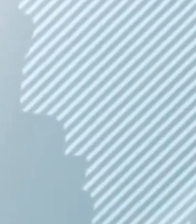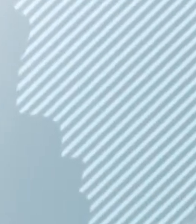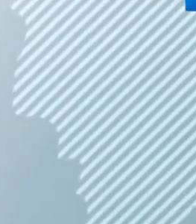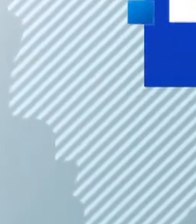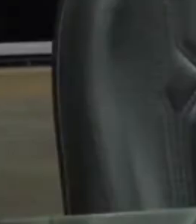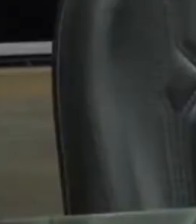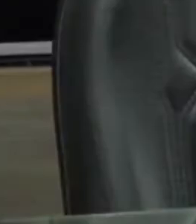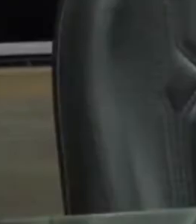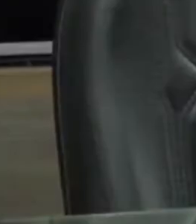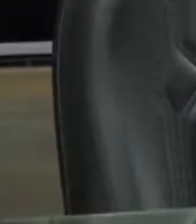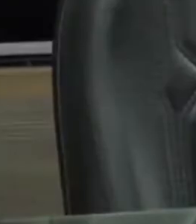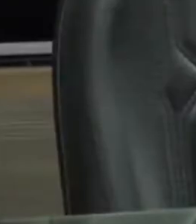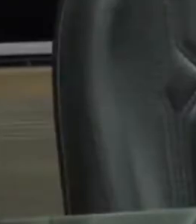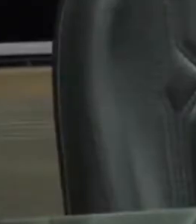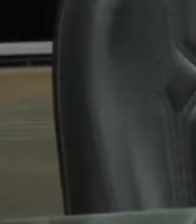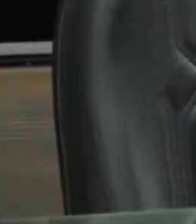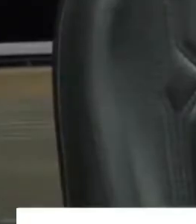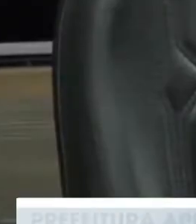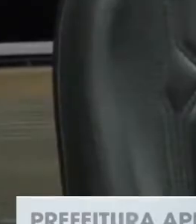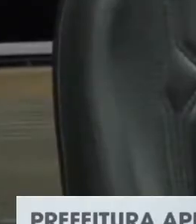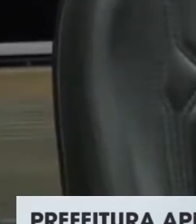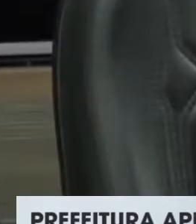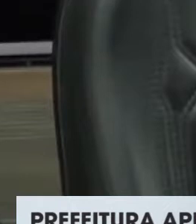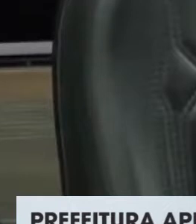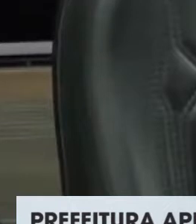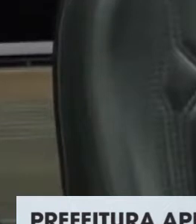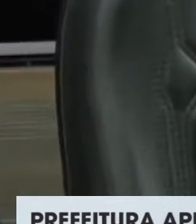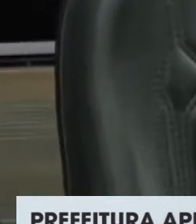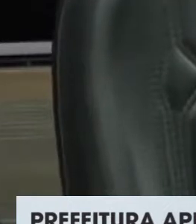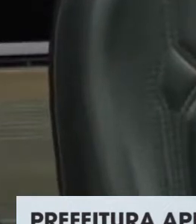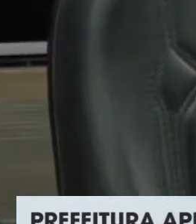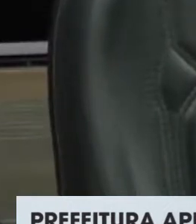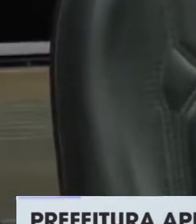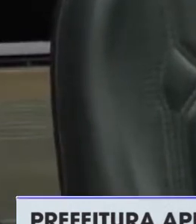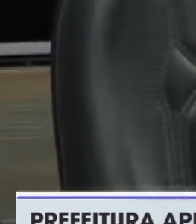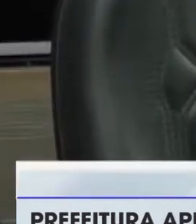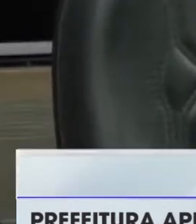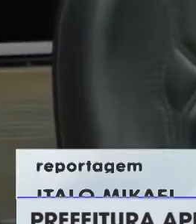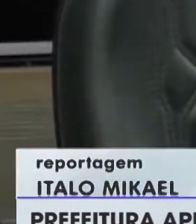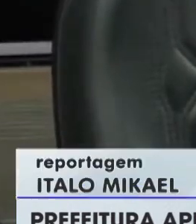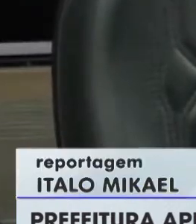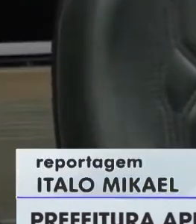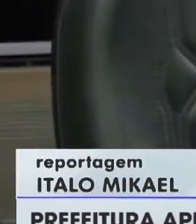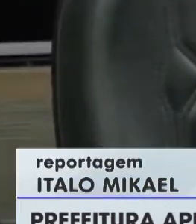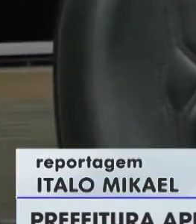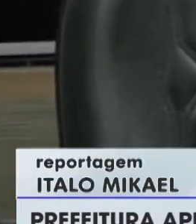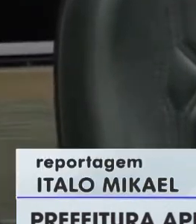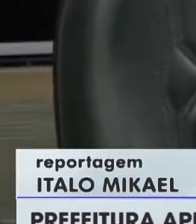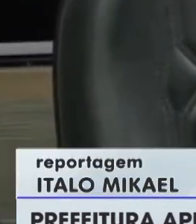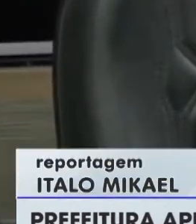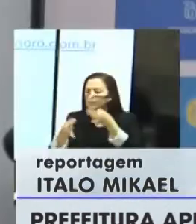A Prefeitura de Mossoró, por meio da Secretaria Municipal de Planejamento, Orçamento e Gestão, CEPLAN,